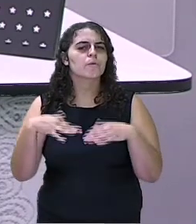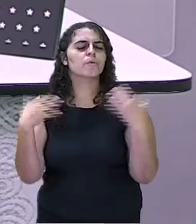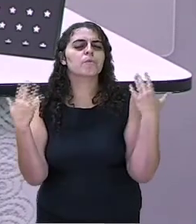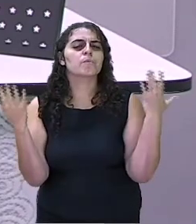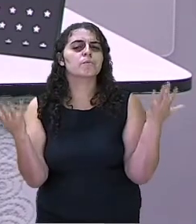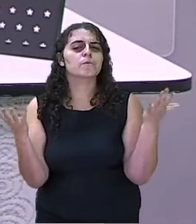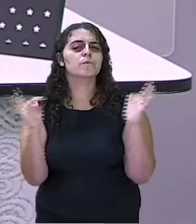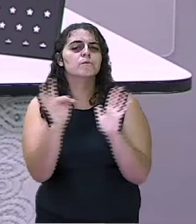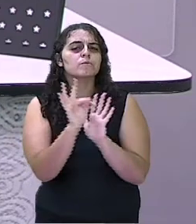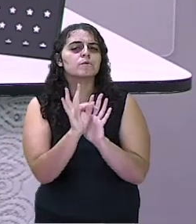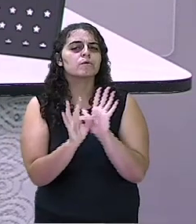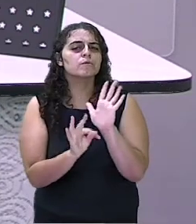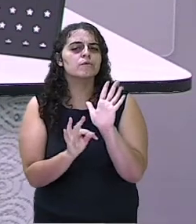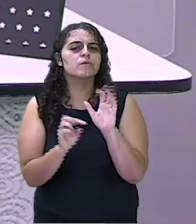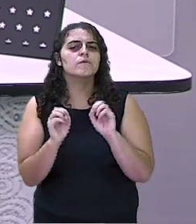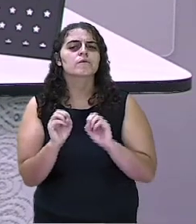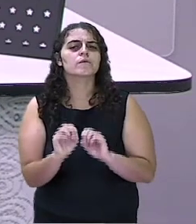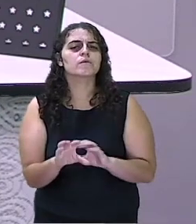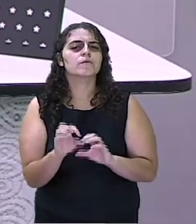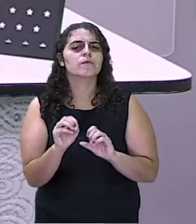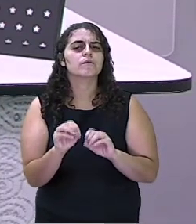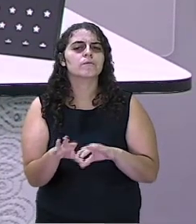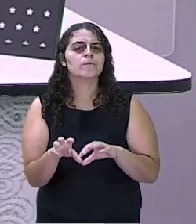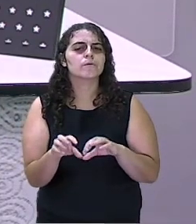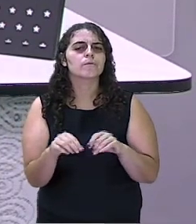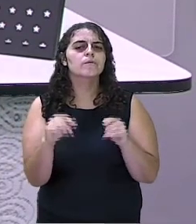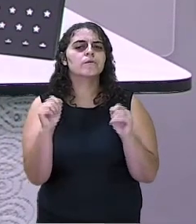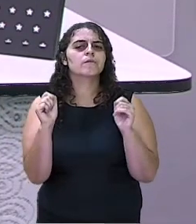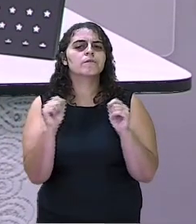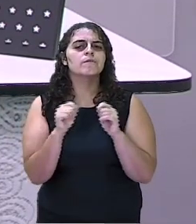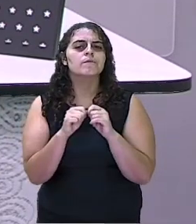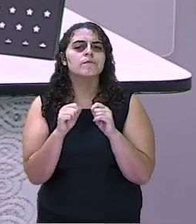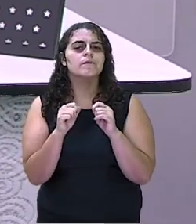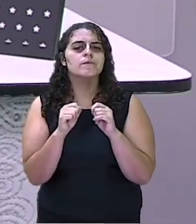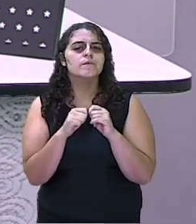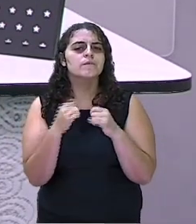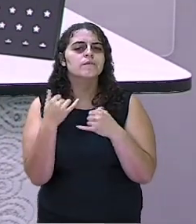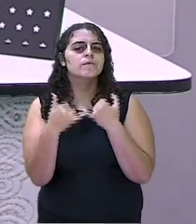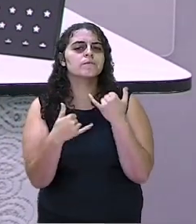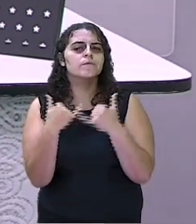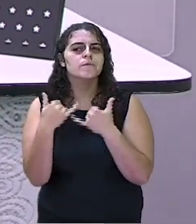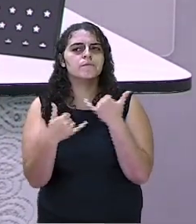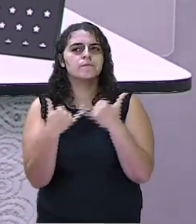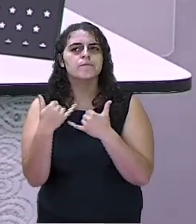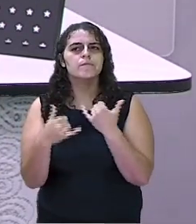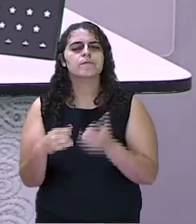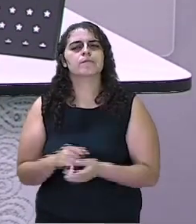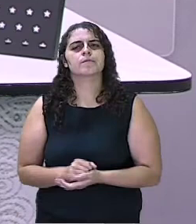textos que nos ensinou a construir um brinquedo? Vamos ver.